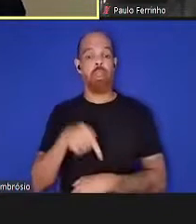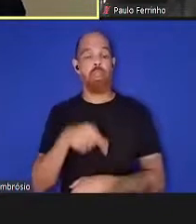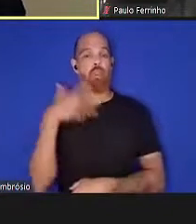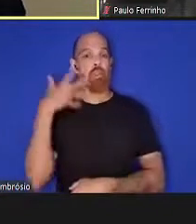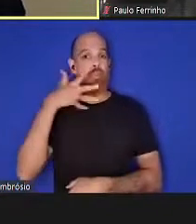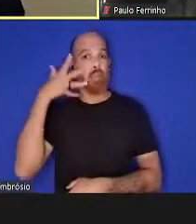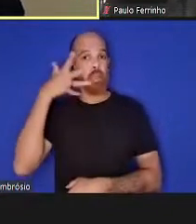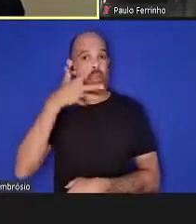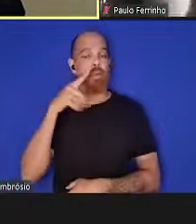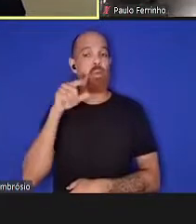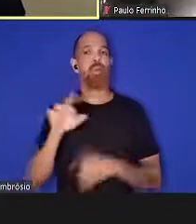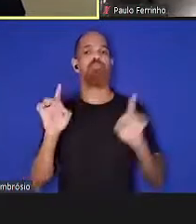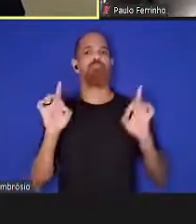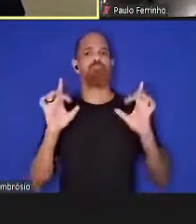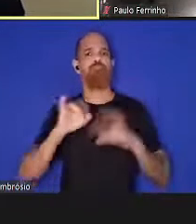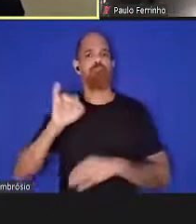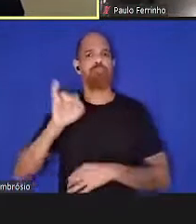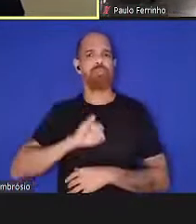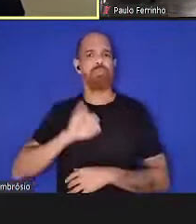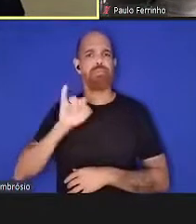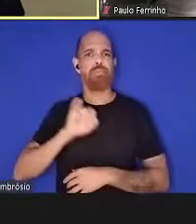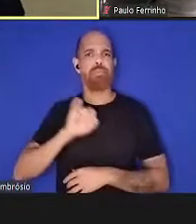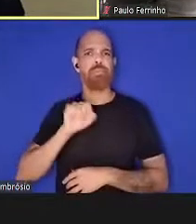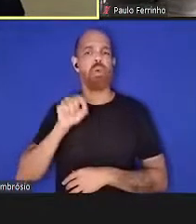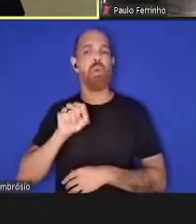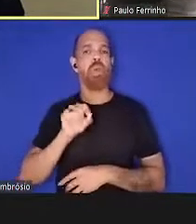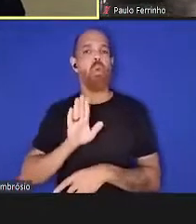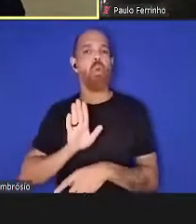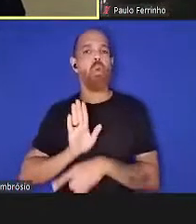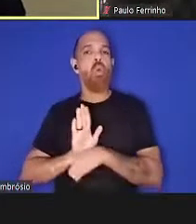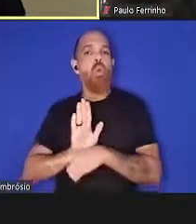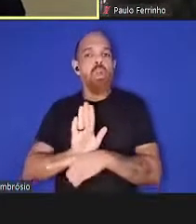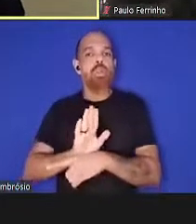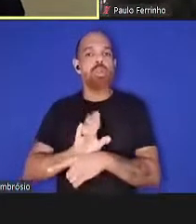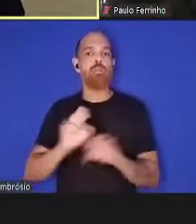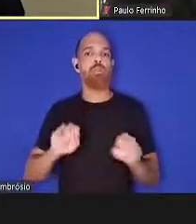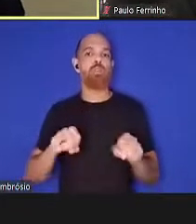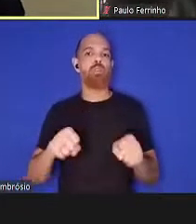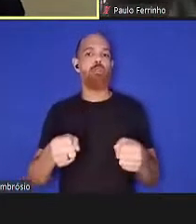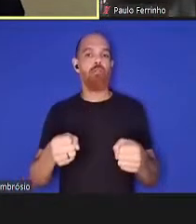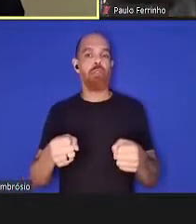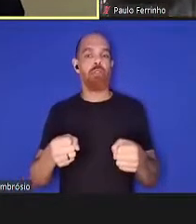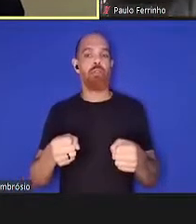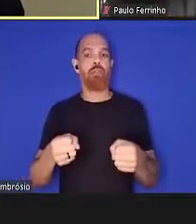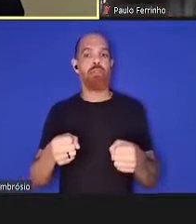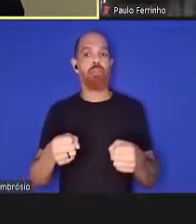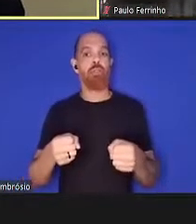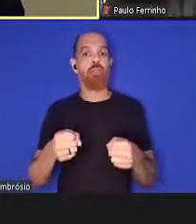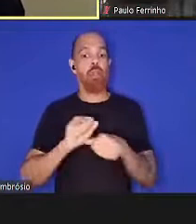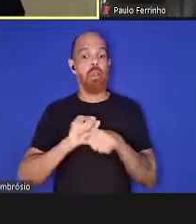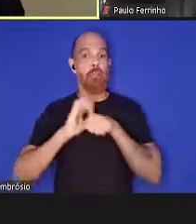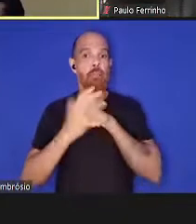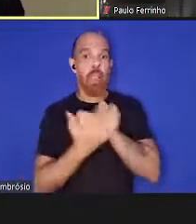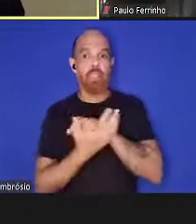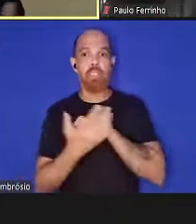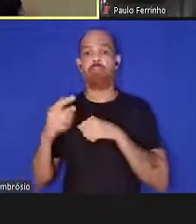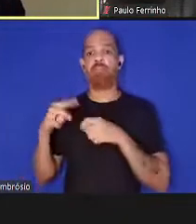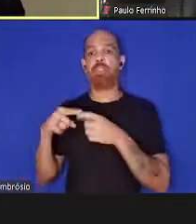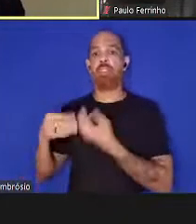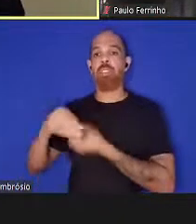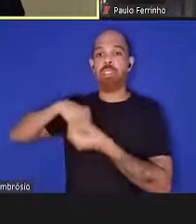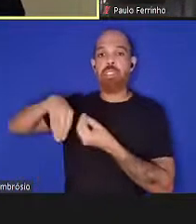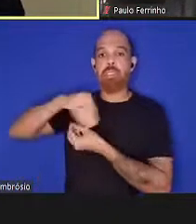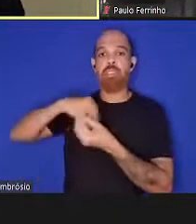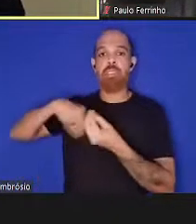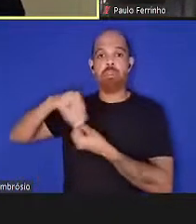especial importância, como uma contribuição para este esforço, onde a pandemia e a sindemia são o ponto central da